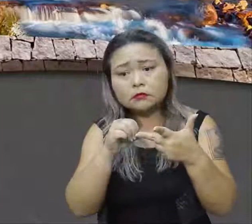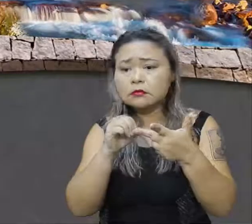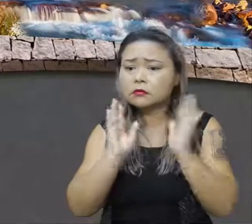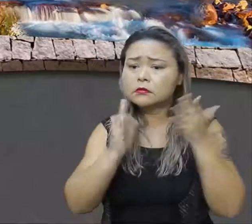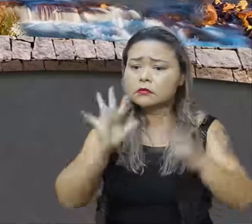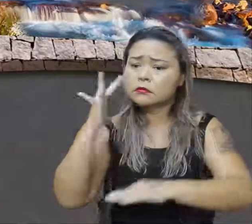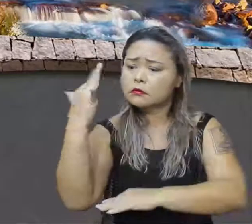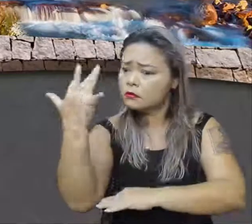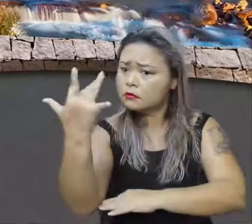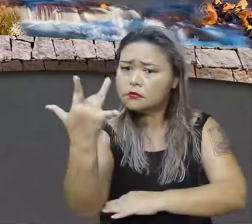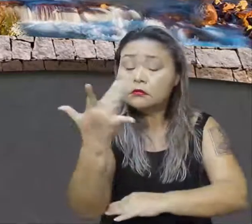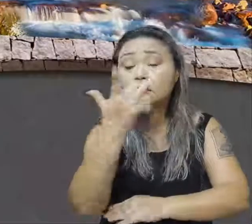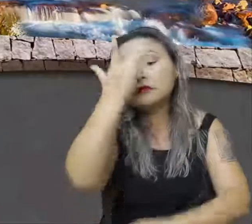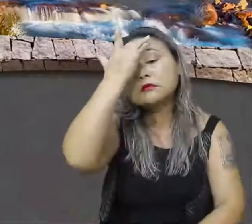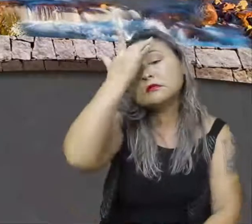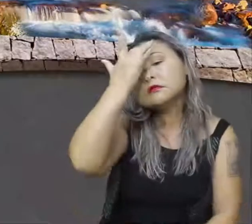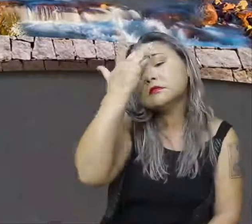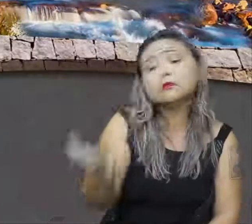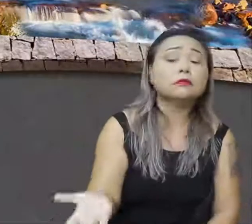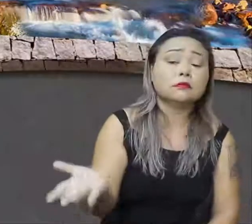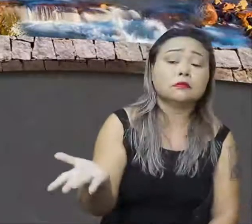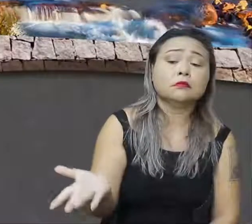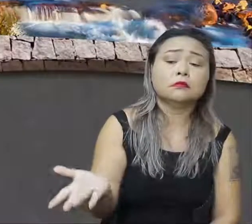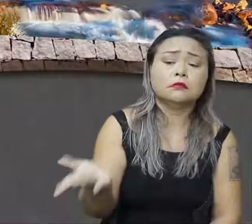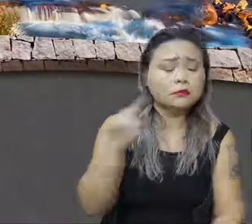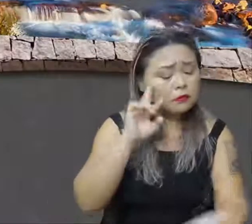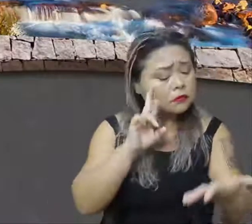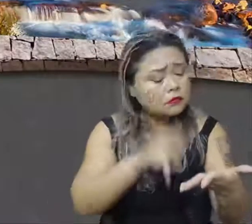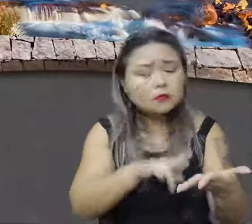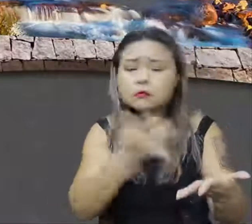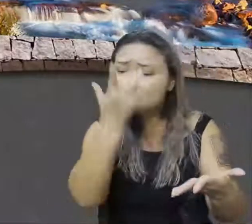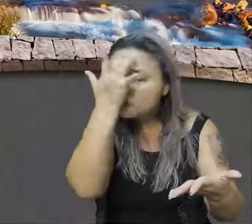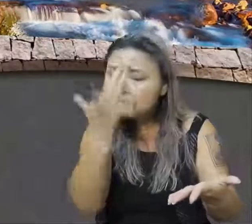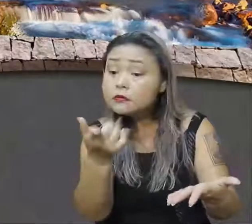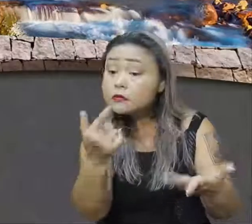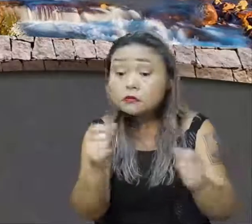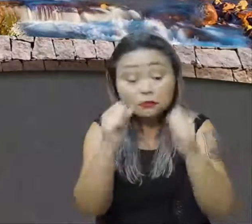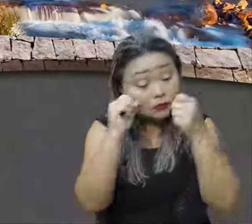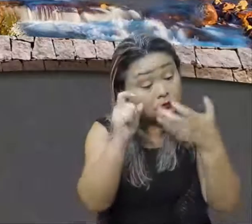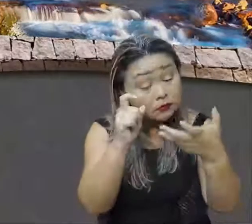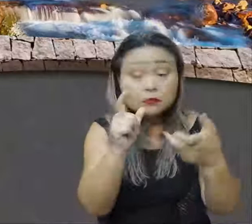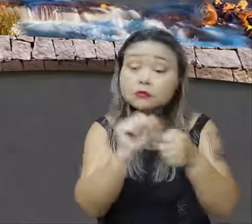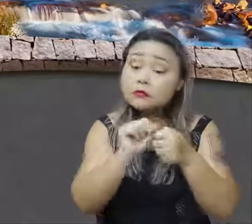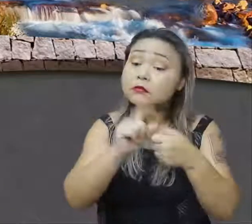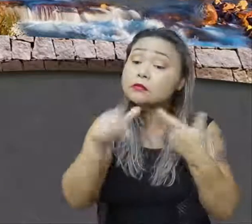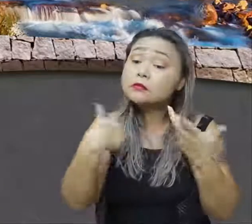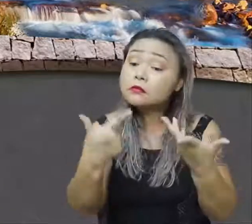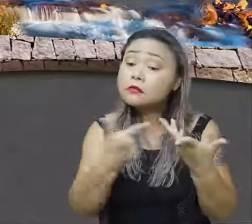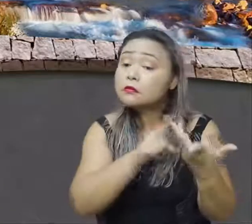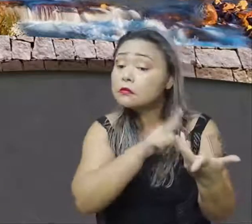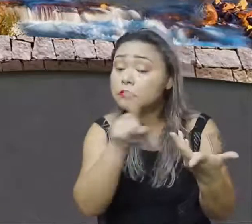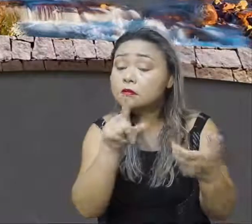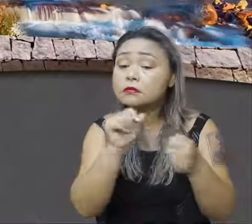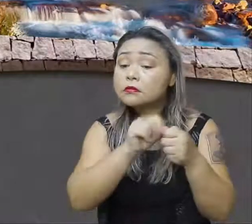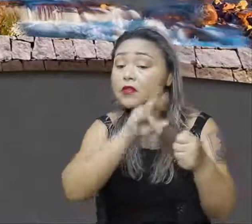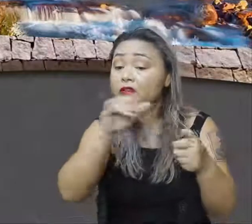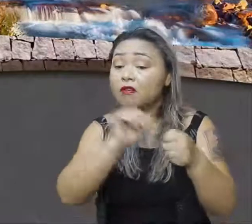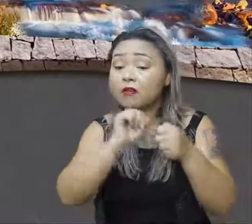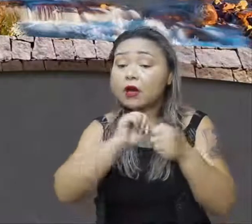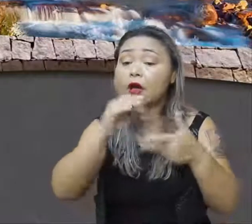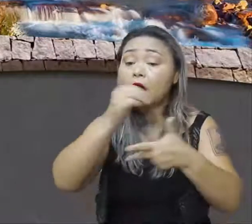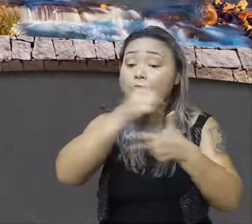ambiente. São questões fáceis. Agora, fica atento. Vai lá no Agora Vai